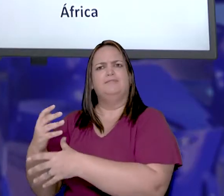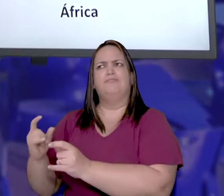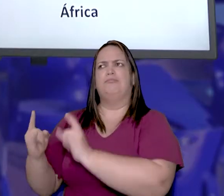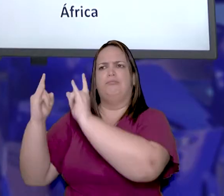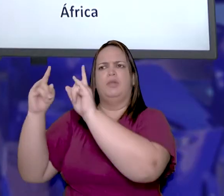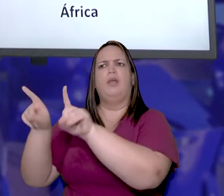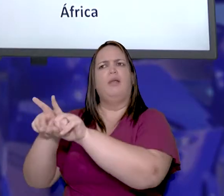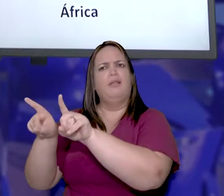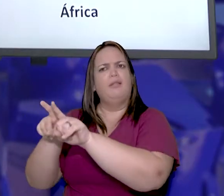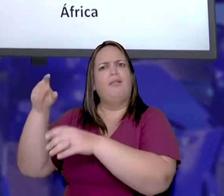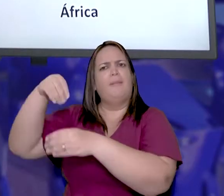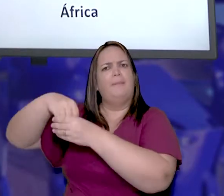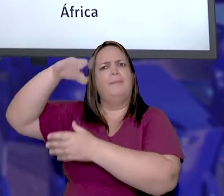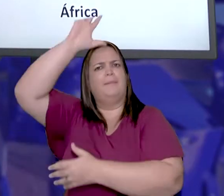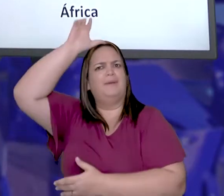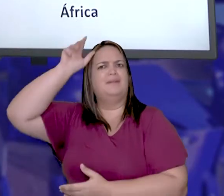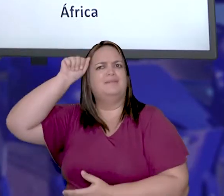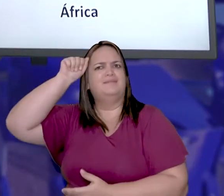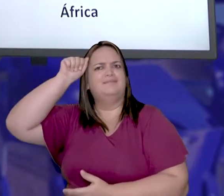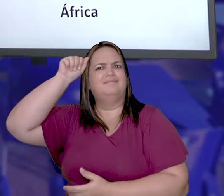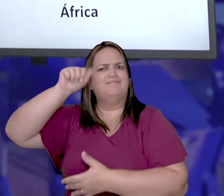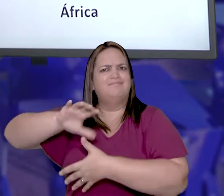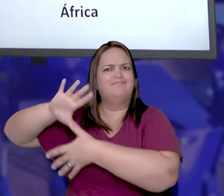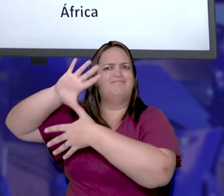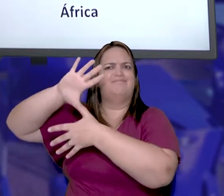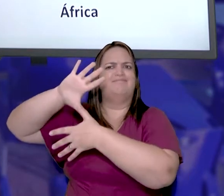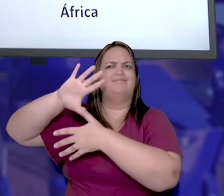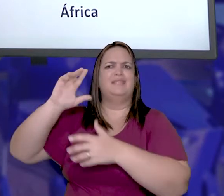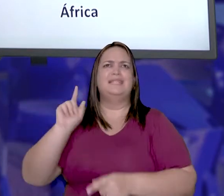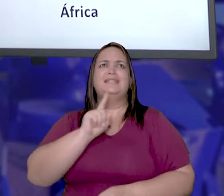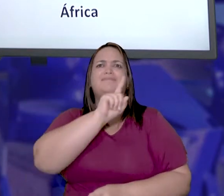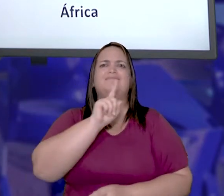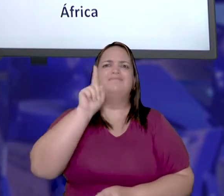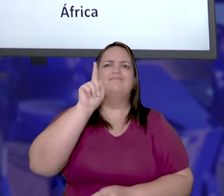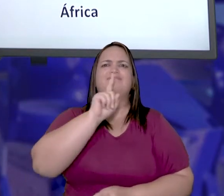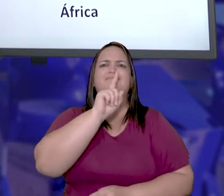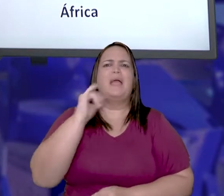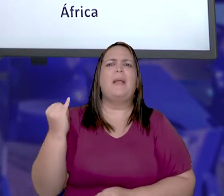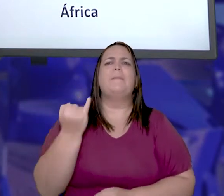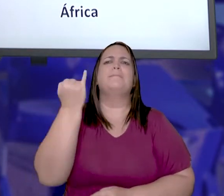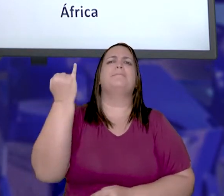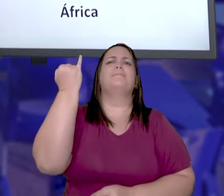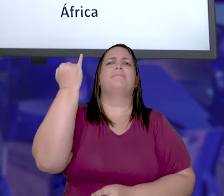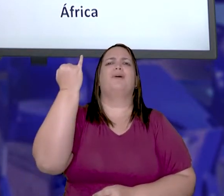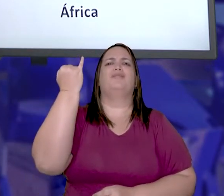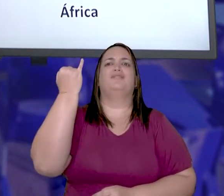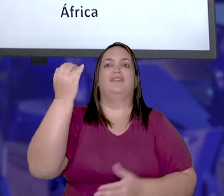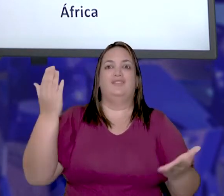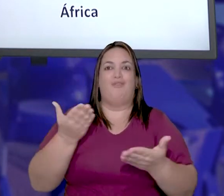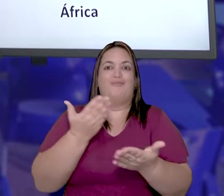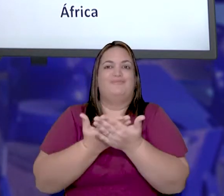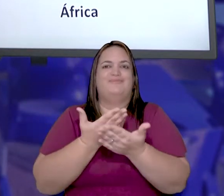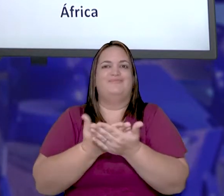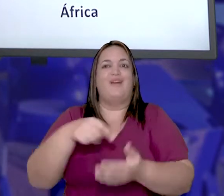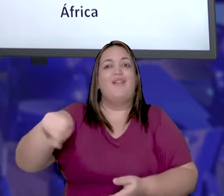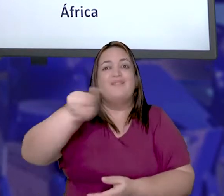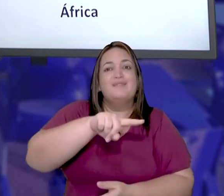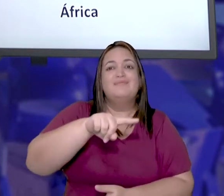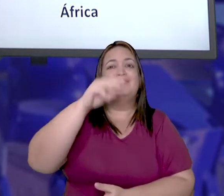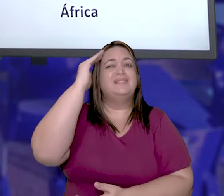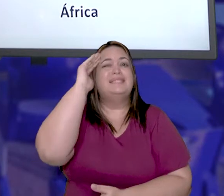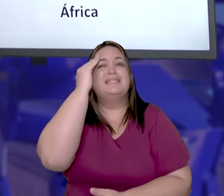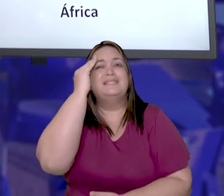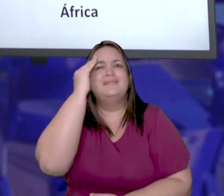presente no continente africano. Essas duas imagens são importantíssimas para essa aula, para você entender